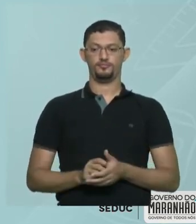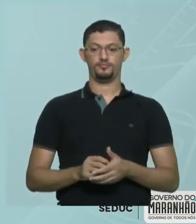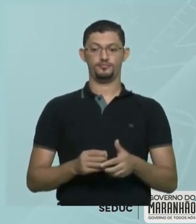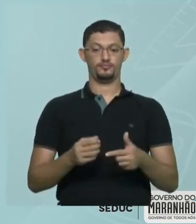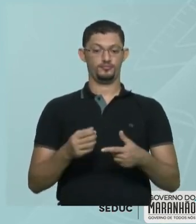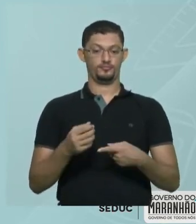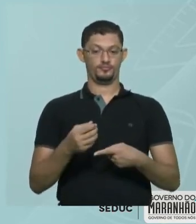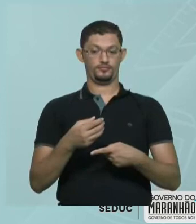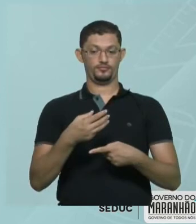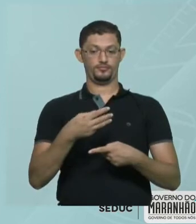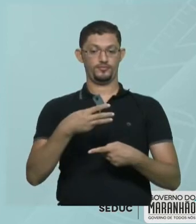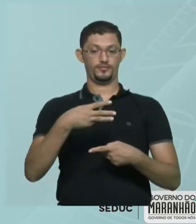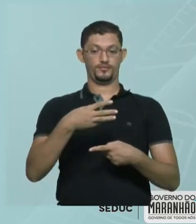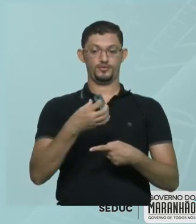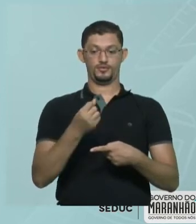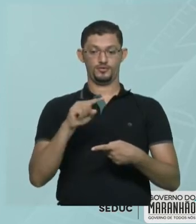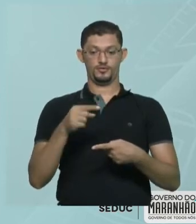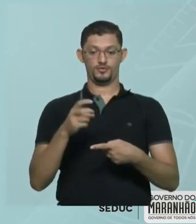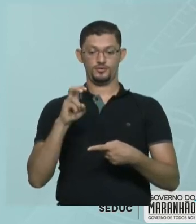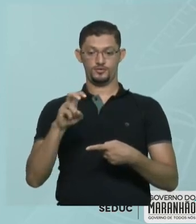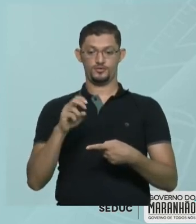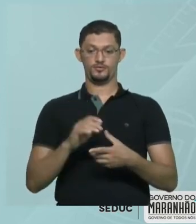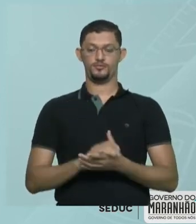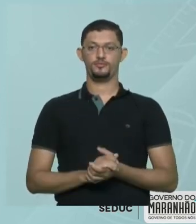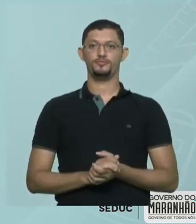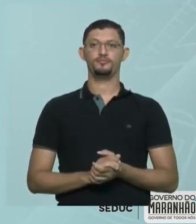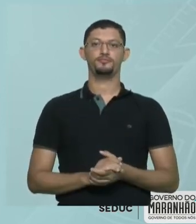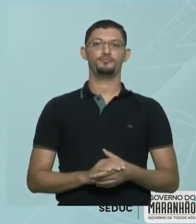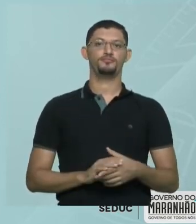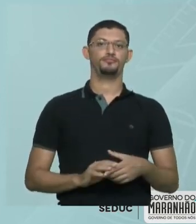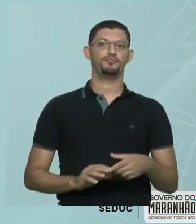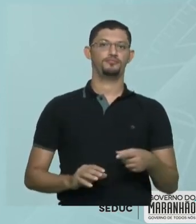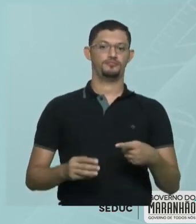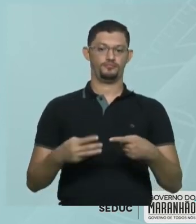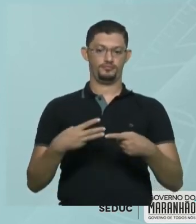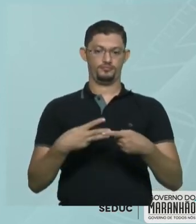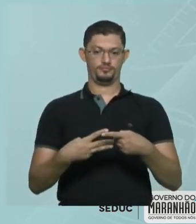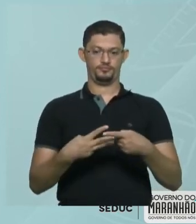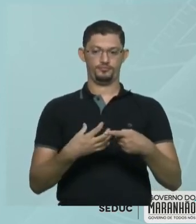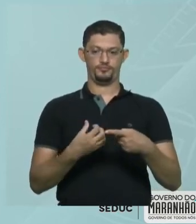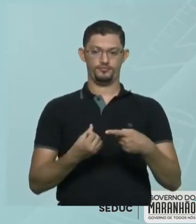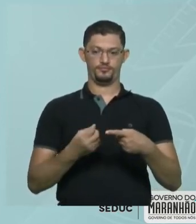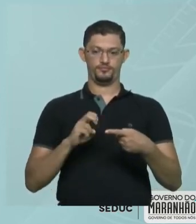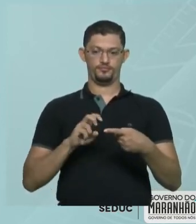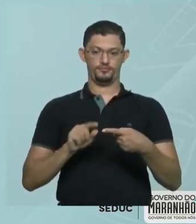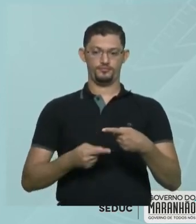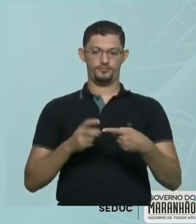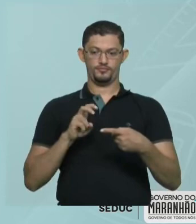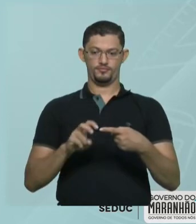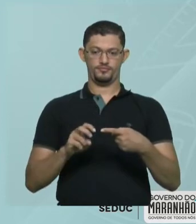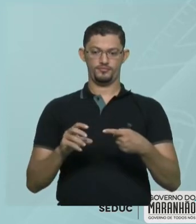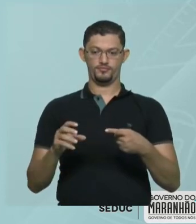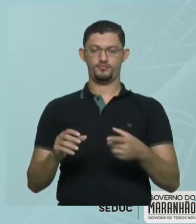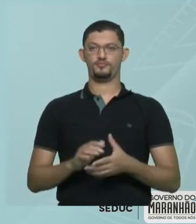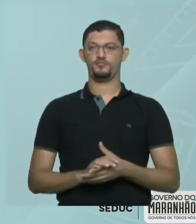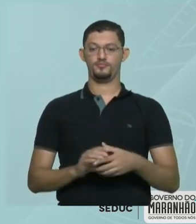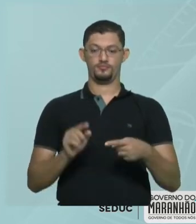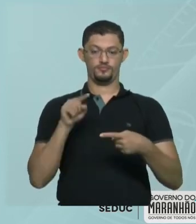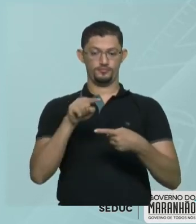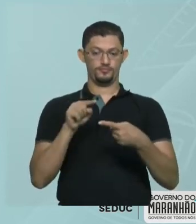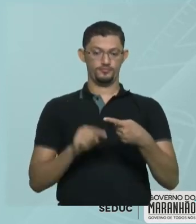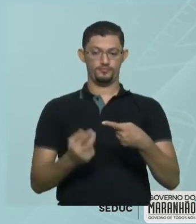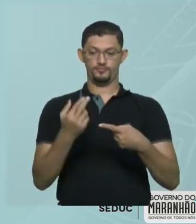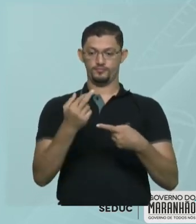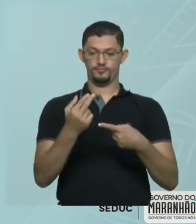mols. Como é que eu calculo o número de mols, professor? É a massa pela massa molar. Por coincidência, a massa que ele me